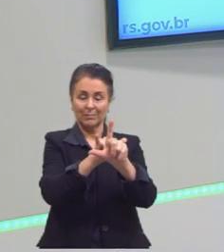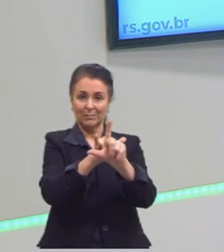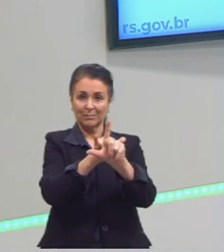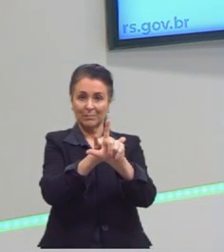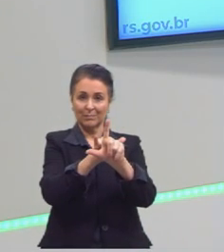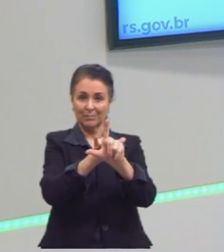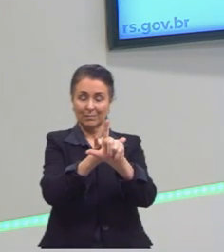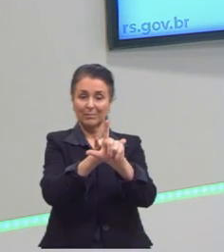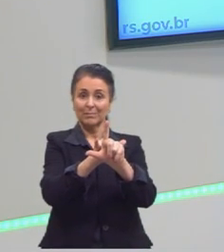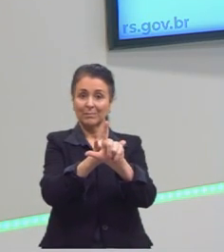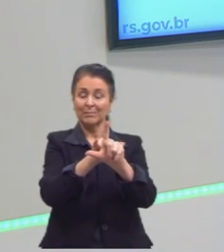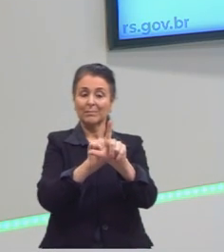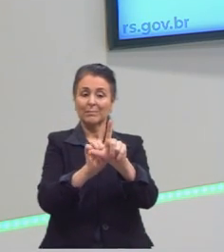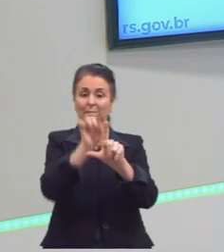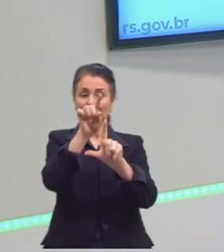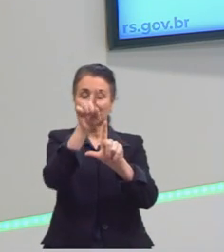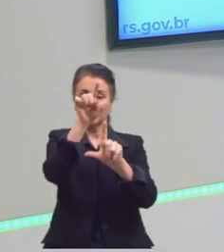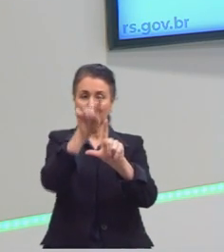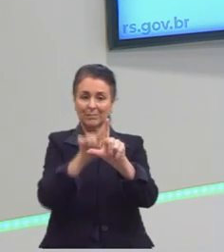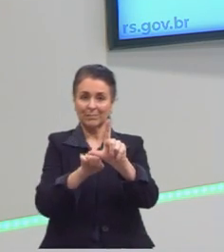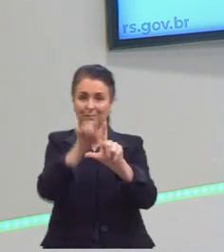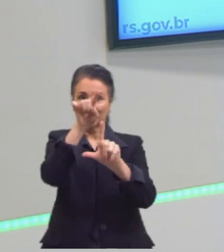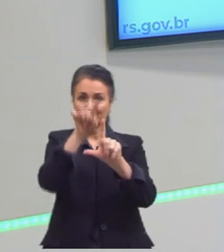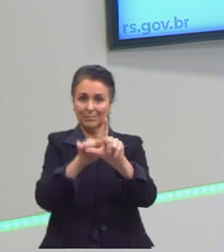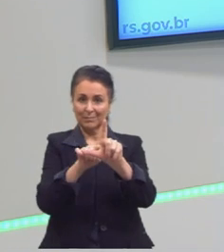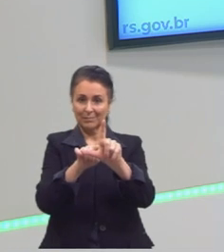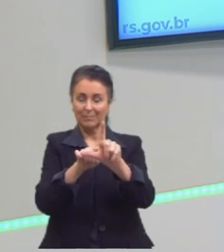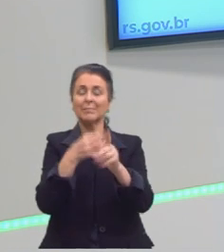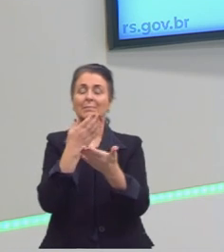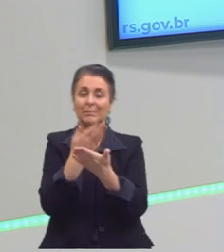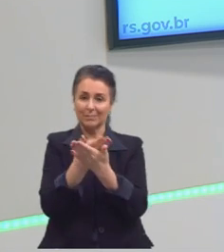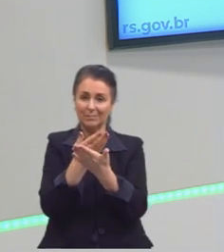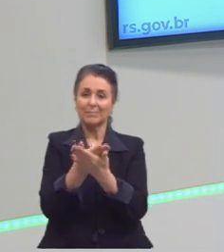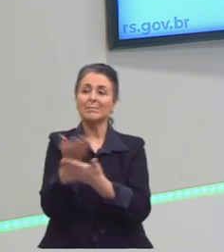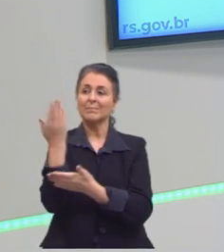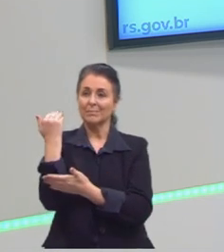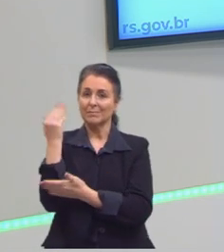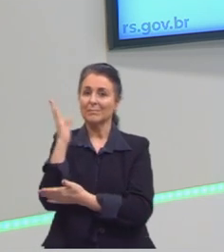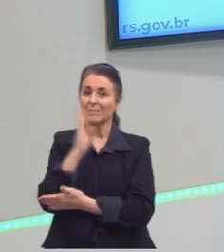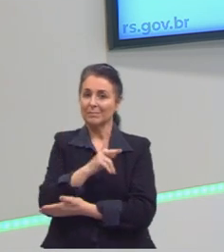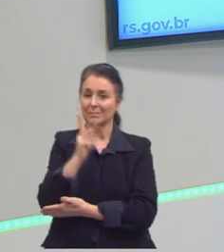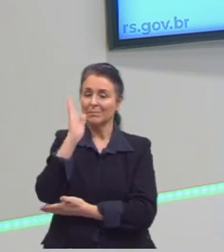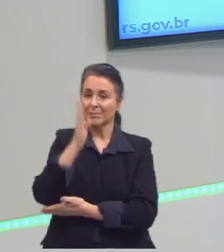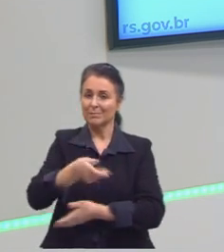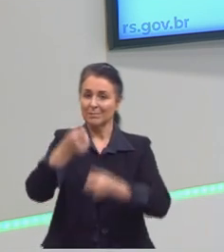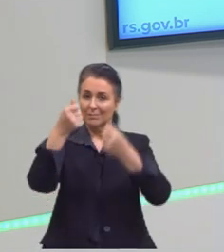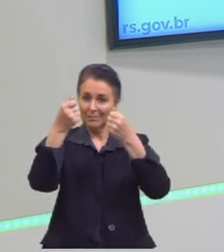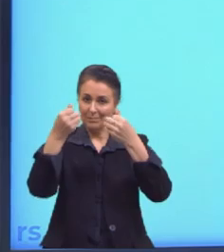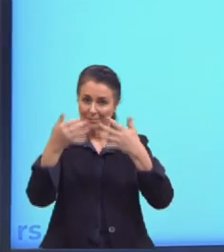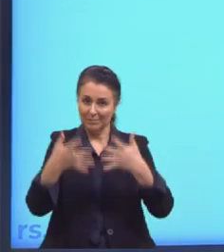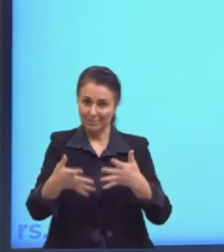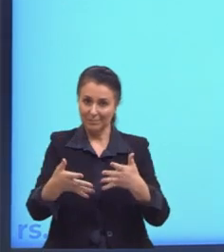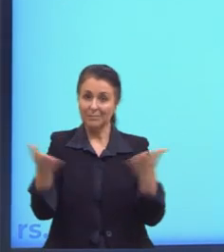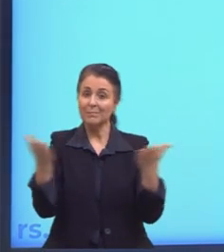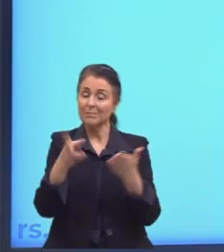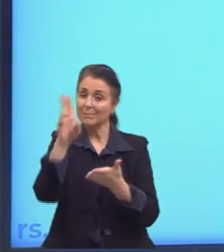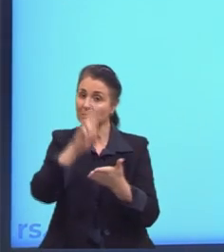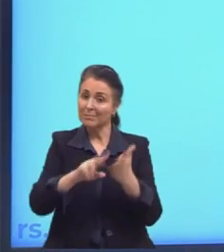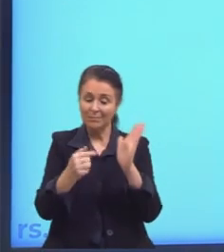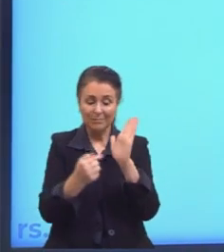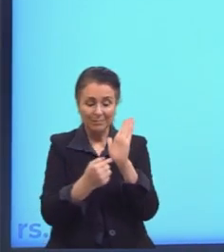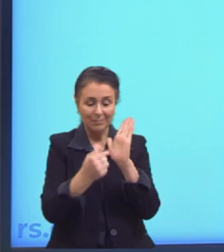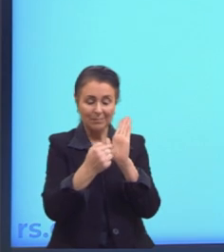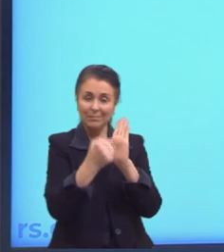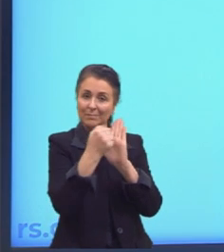chamado de ordenadas. Só para a gente relembrar também da aula passada. E aqui, então, com os nossos pontinhos marcados.